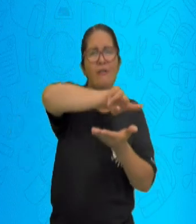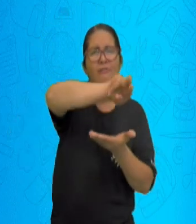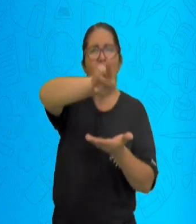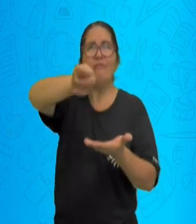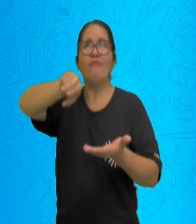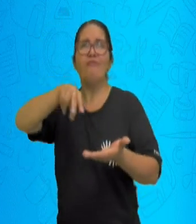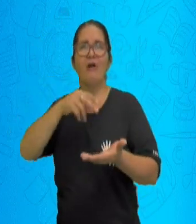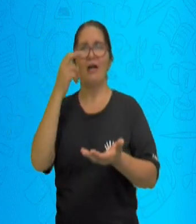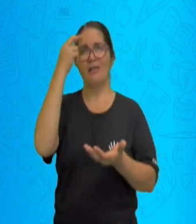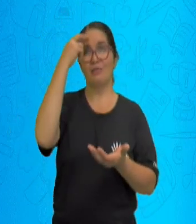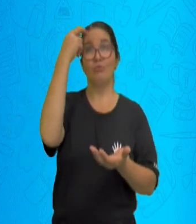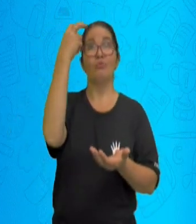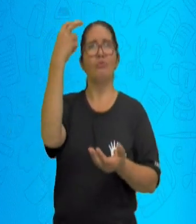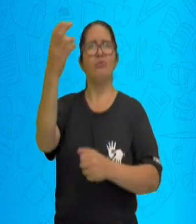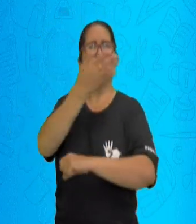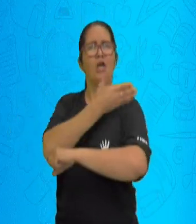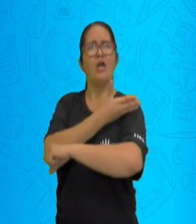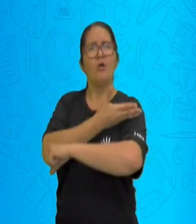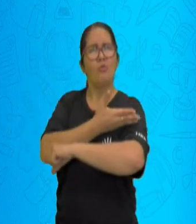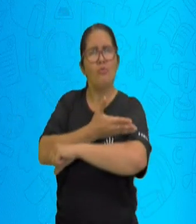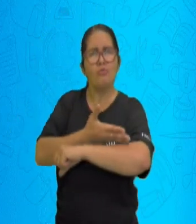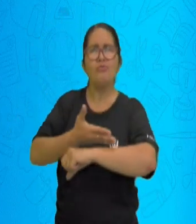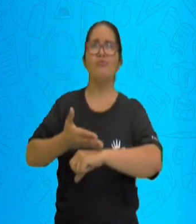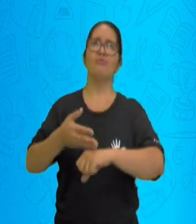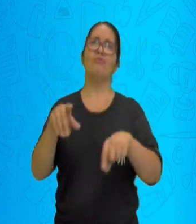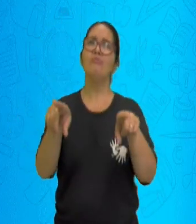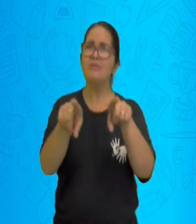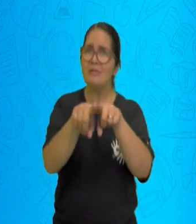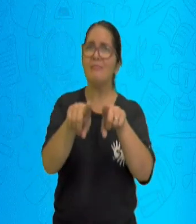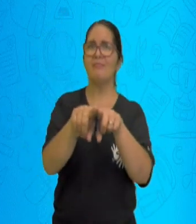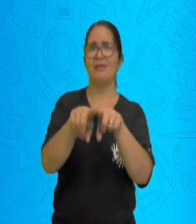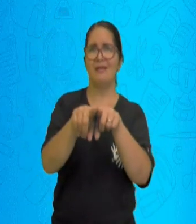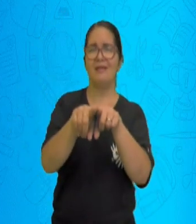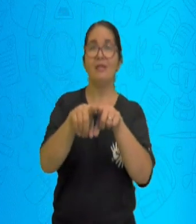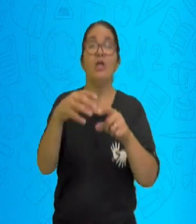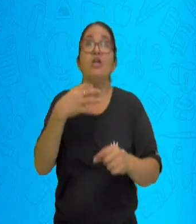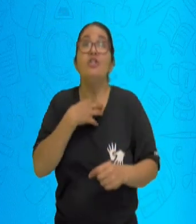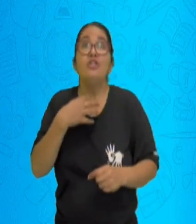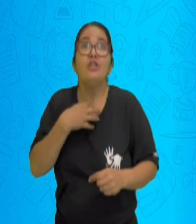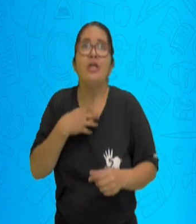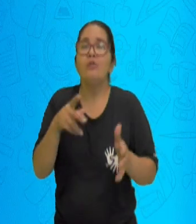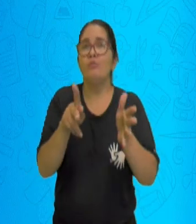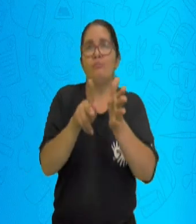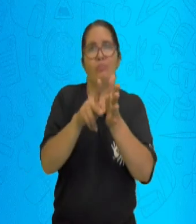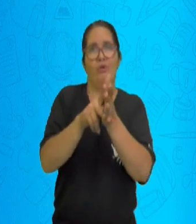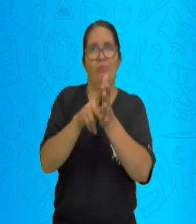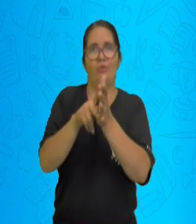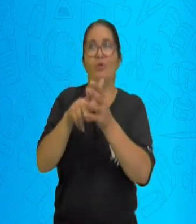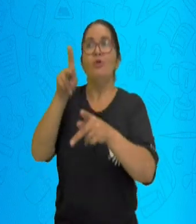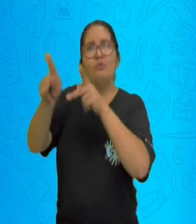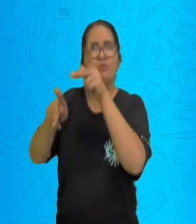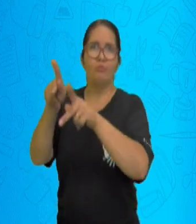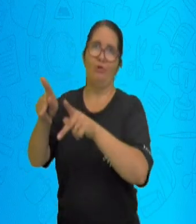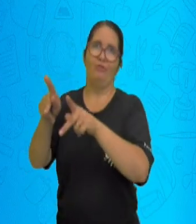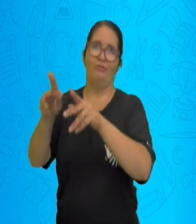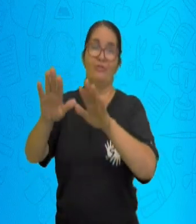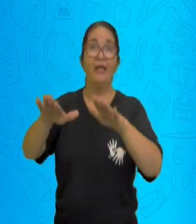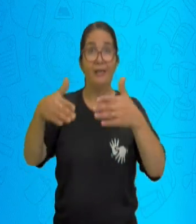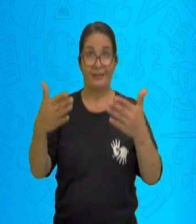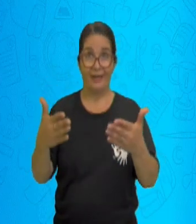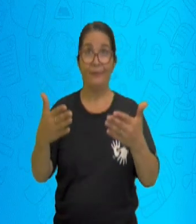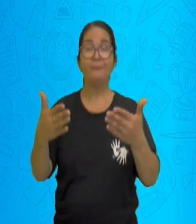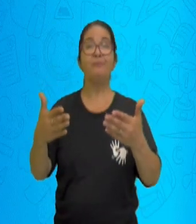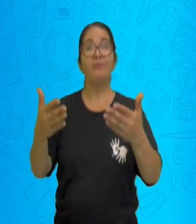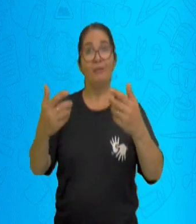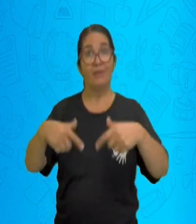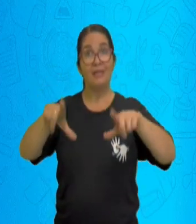do respeito com o próximo, daqueles que nós recebemos. E para acessar a nossa plataforma,